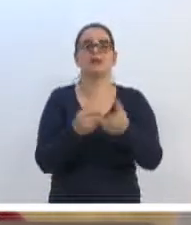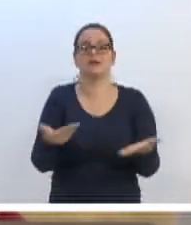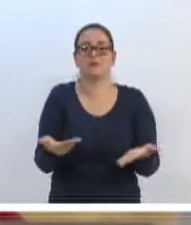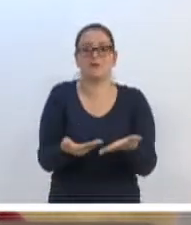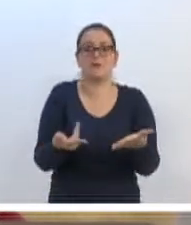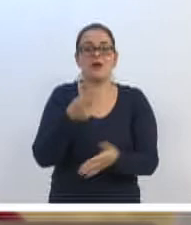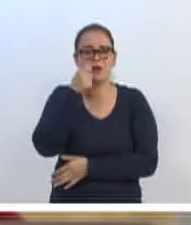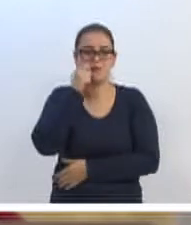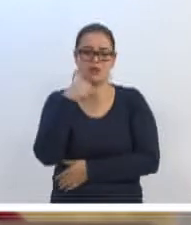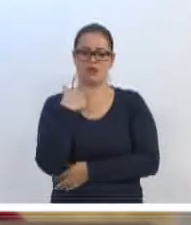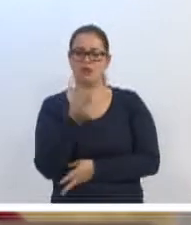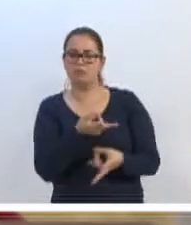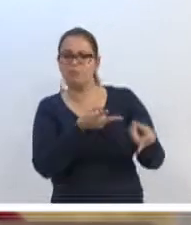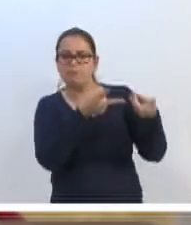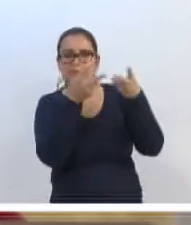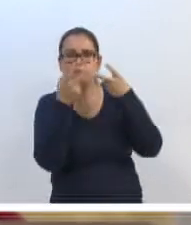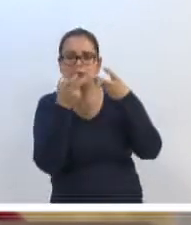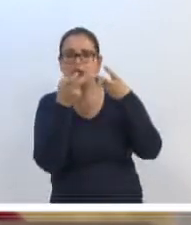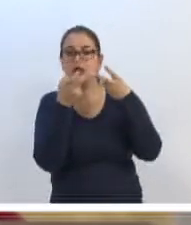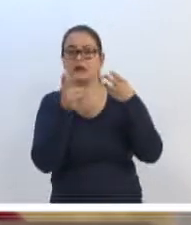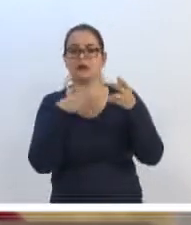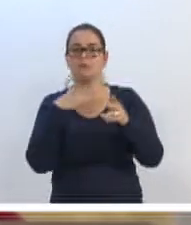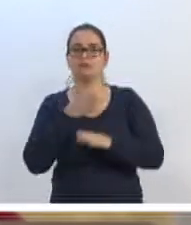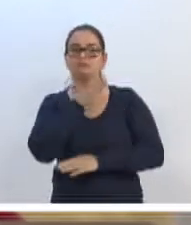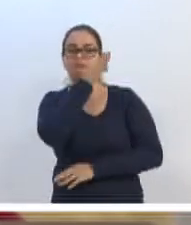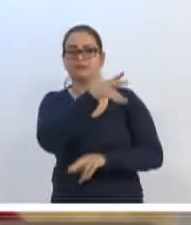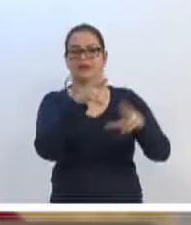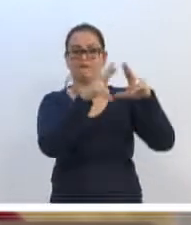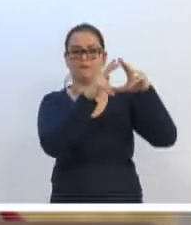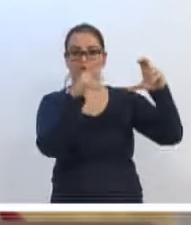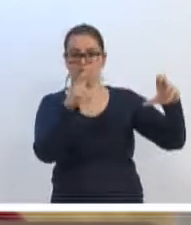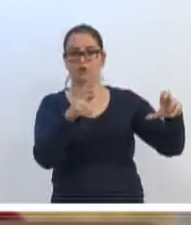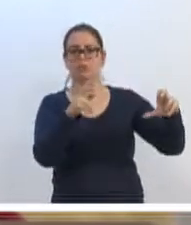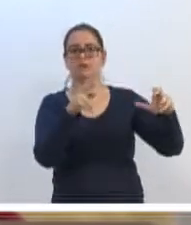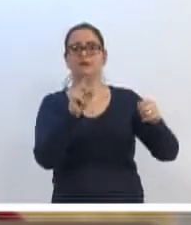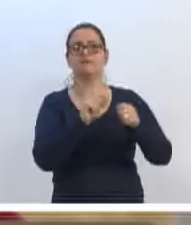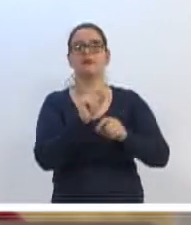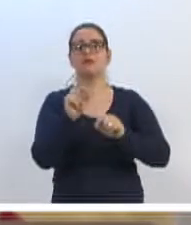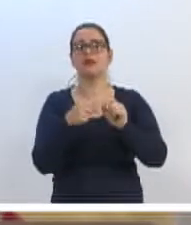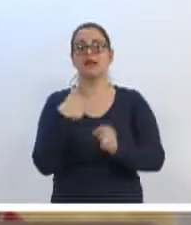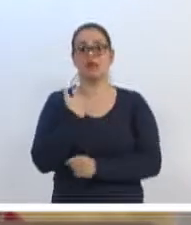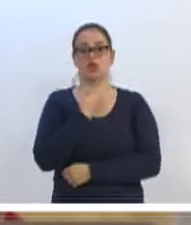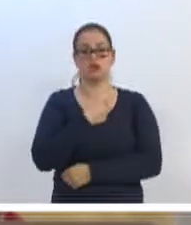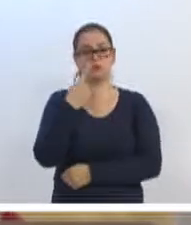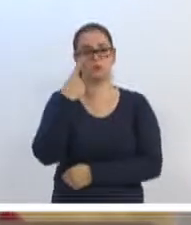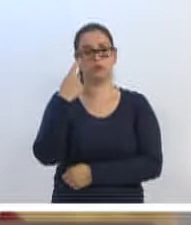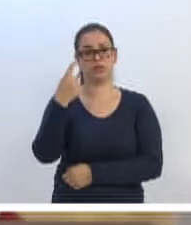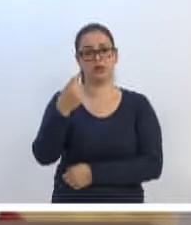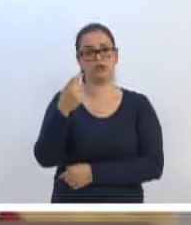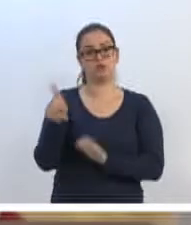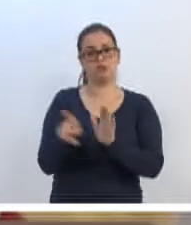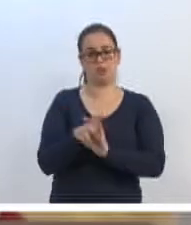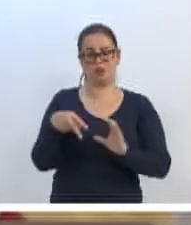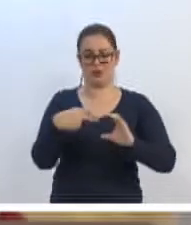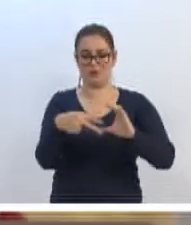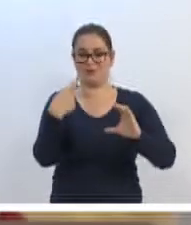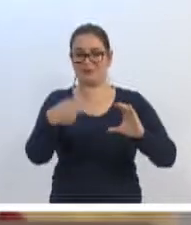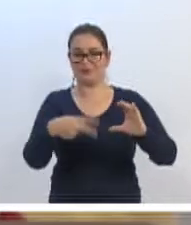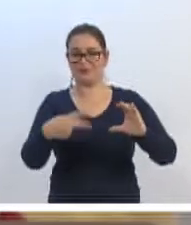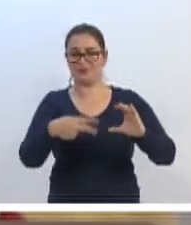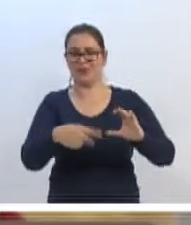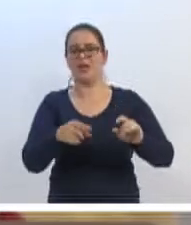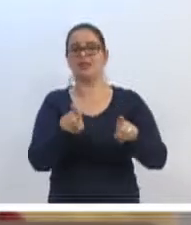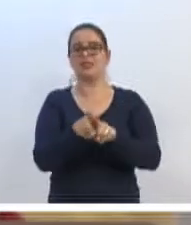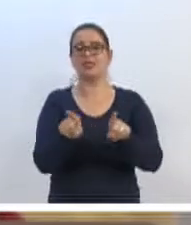Almir, pelo que eu visualizei na minha ida em Florianópolis, é realmente interesse nosso como legislativo, interesse nosso